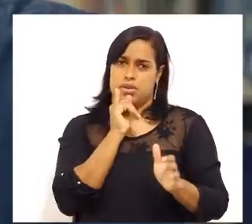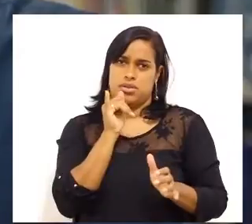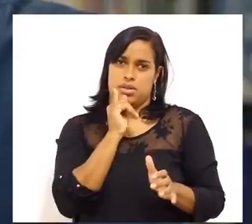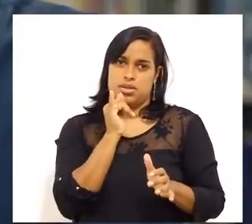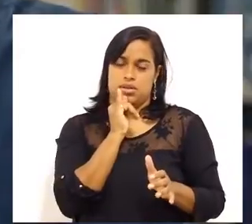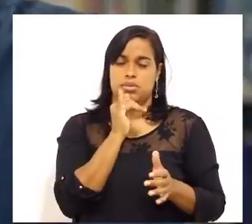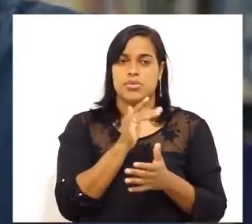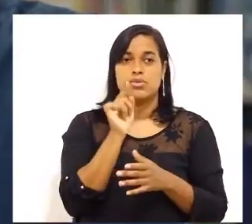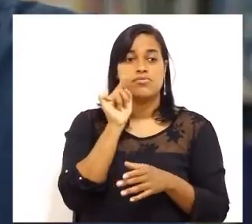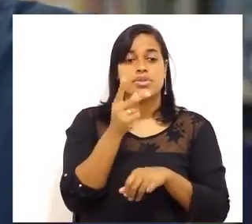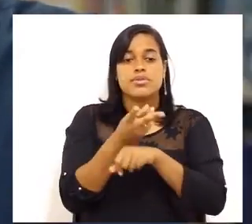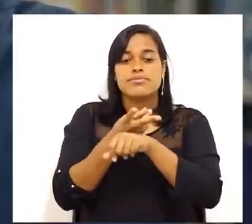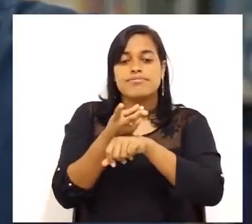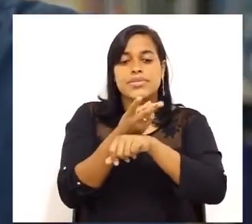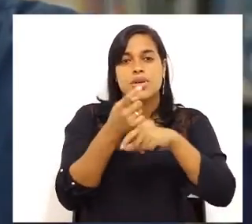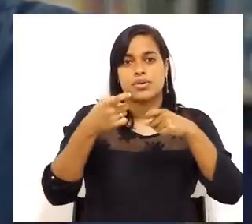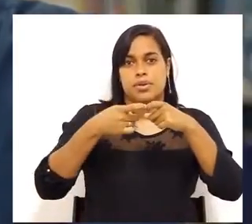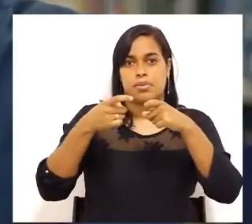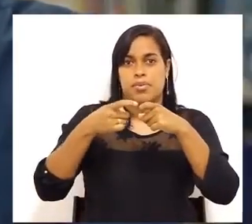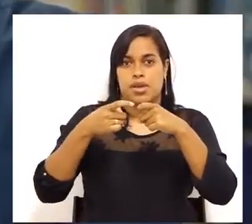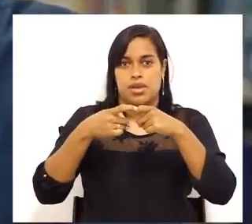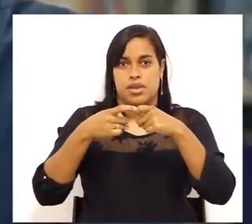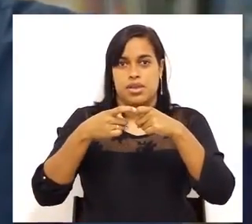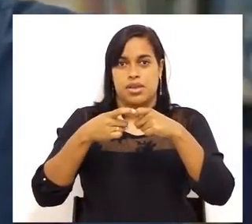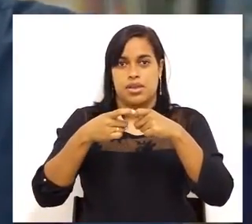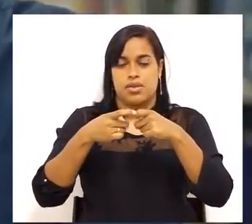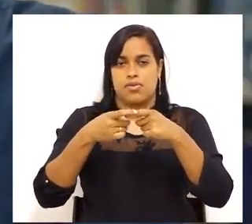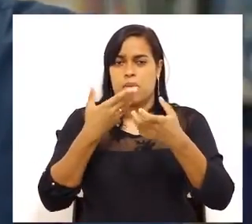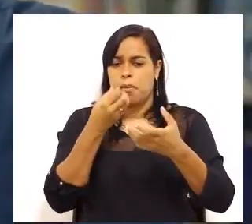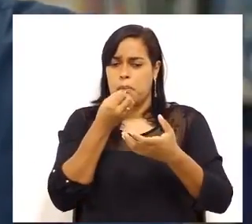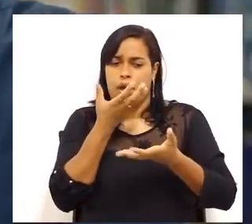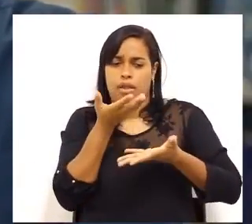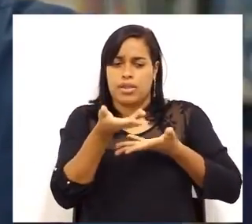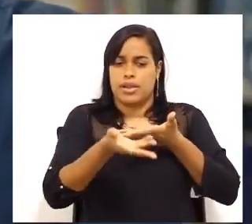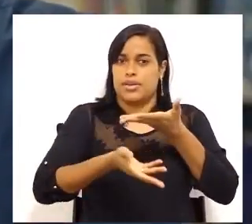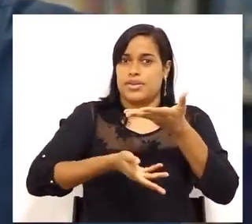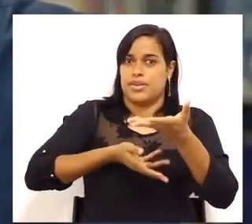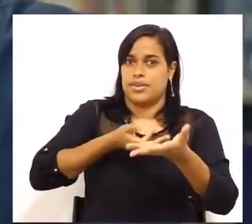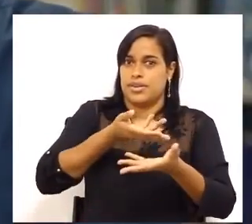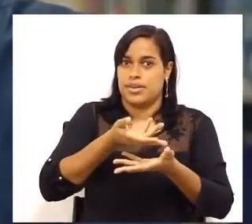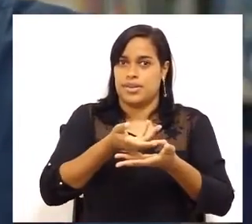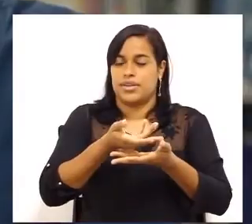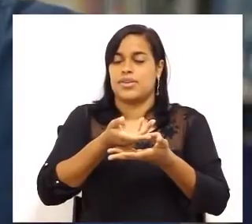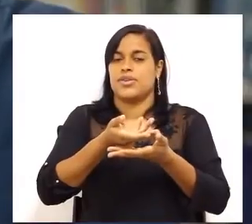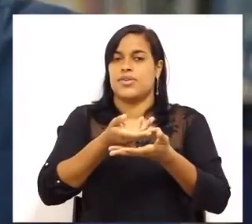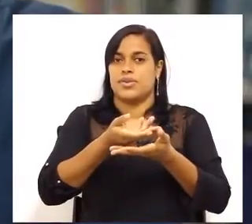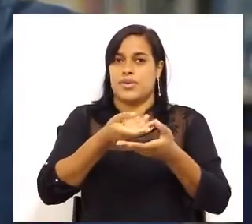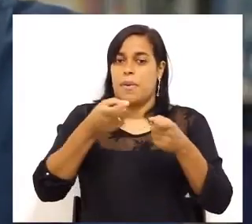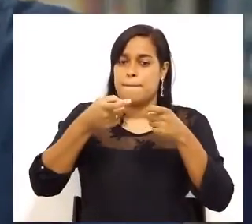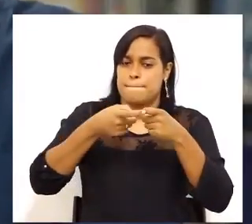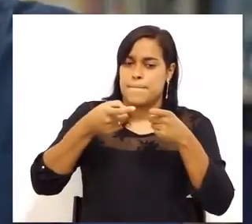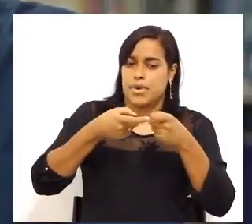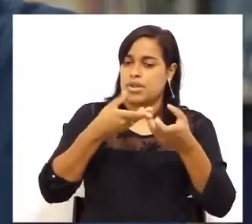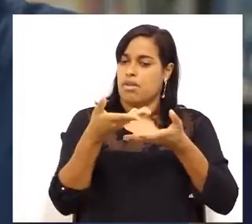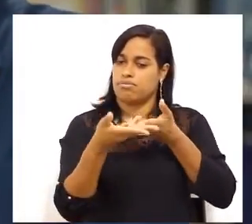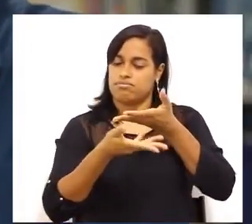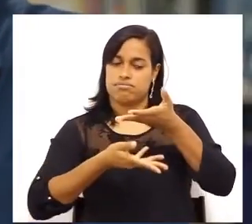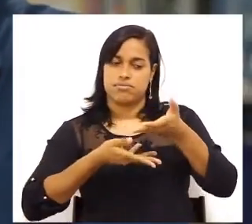Se você procurar um consultório médico e for muito bem atendido, de quem será o mérito daquele atendimento?